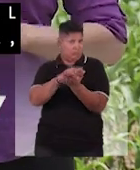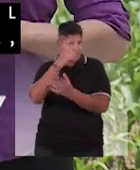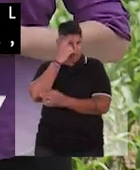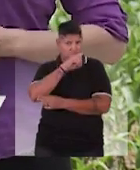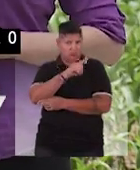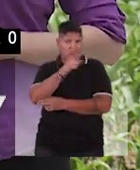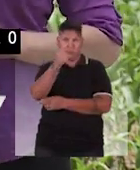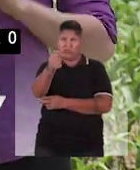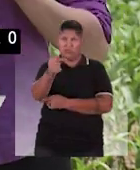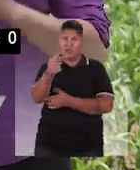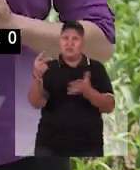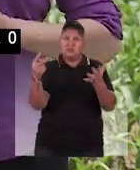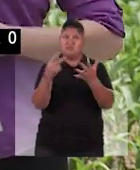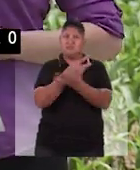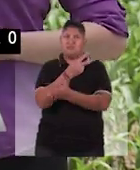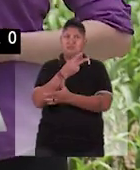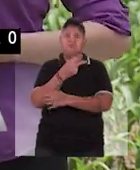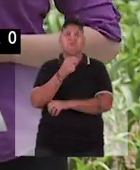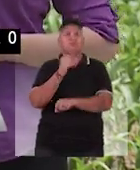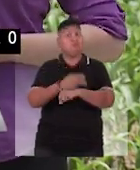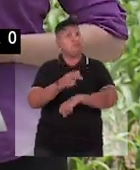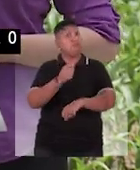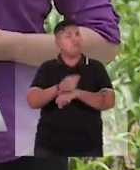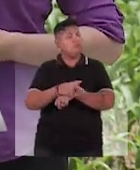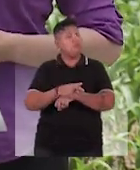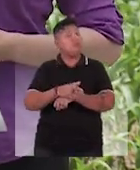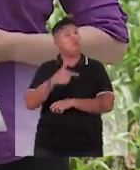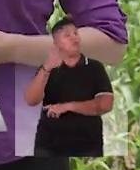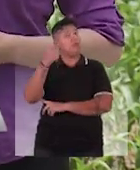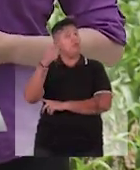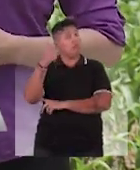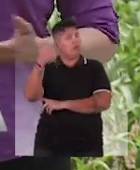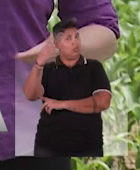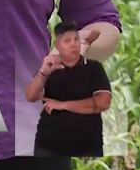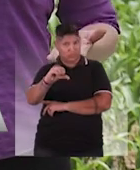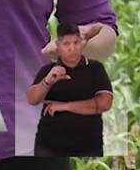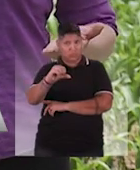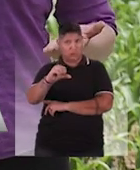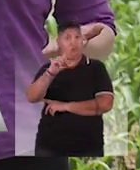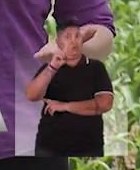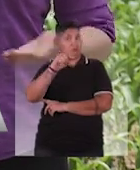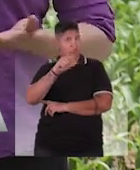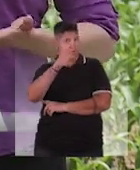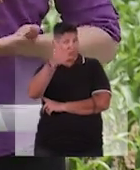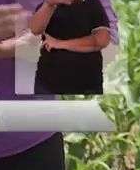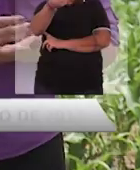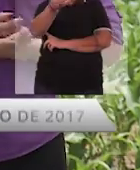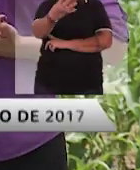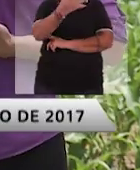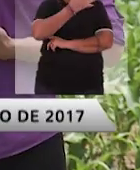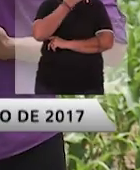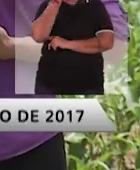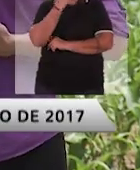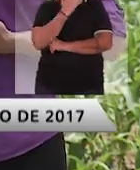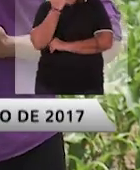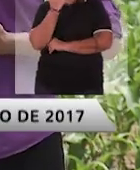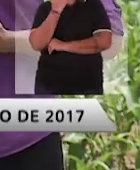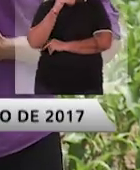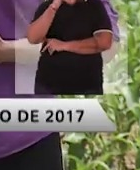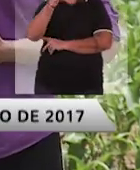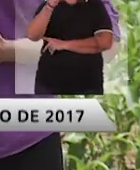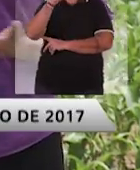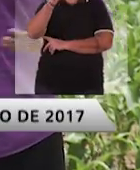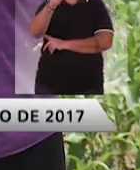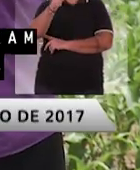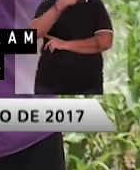em média, por dia, 7 casos de intoxicação por agrotóxicos. Em 2017, 164 pessoas